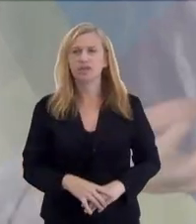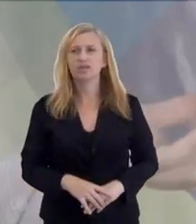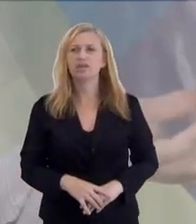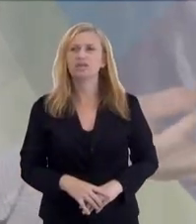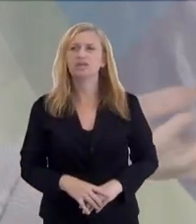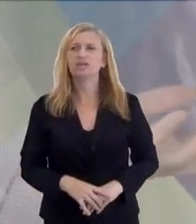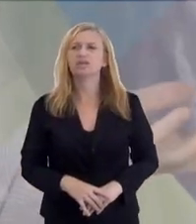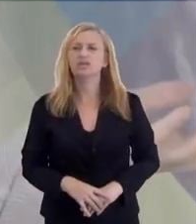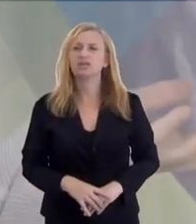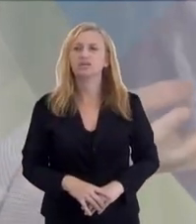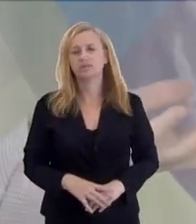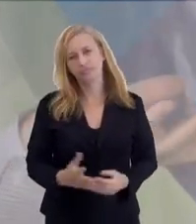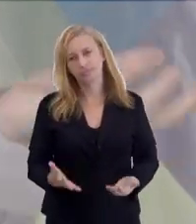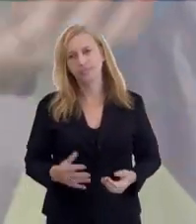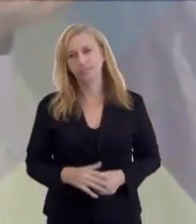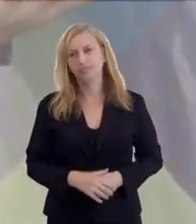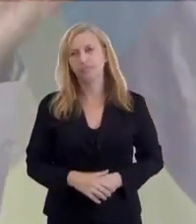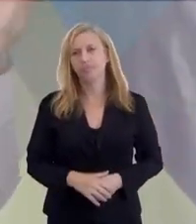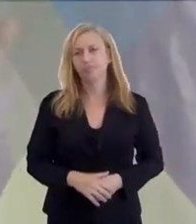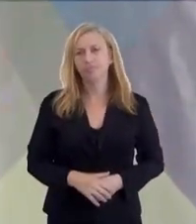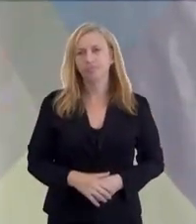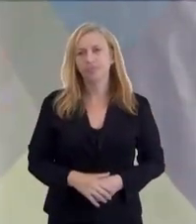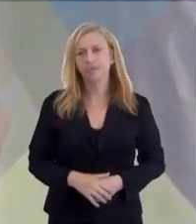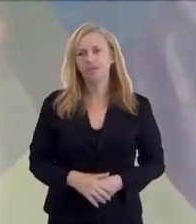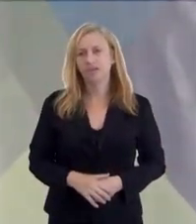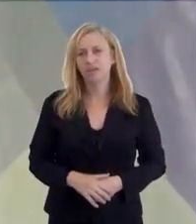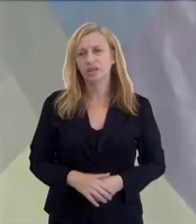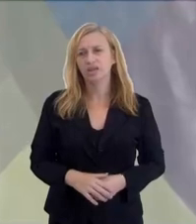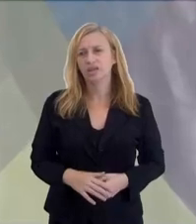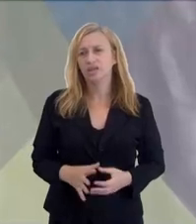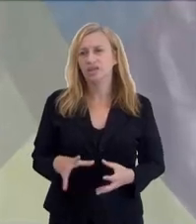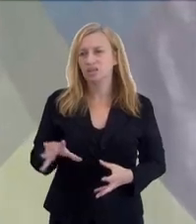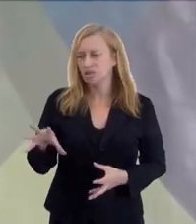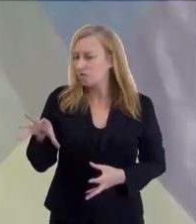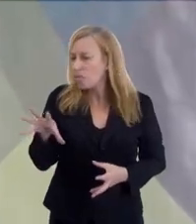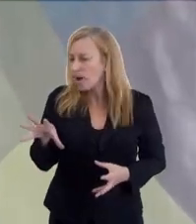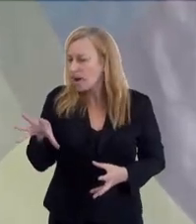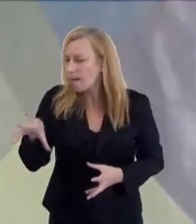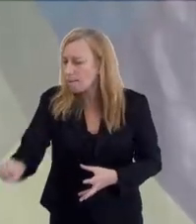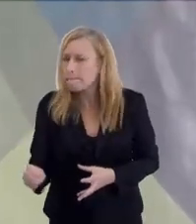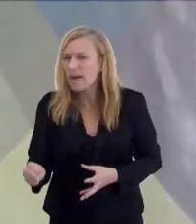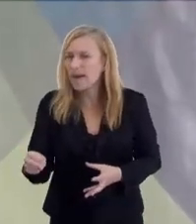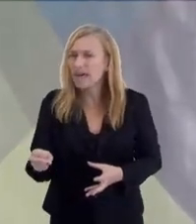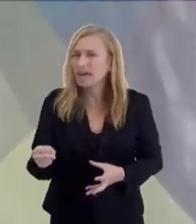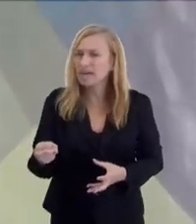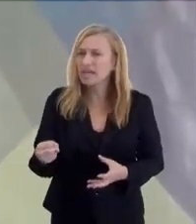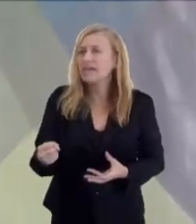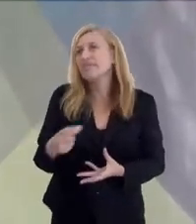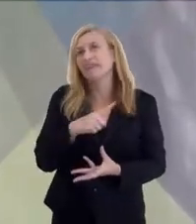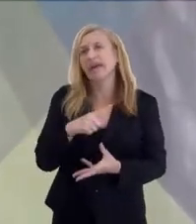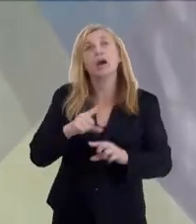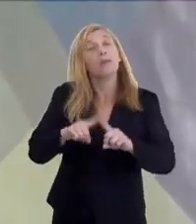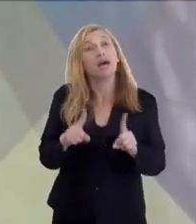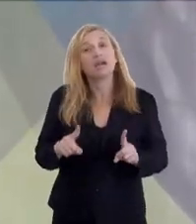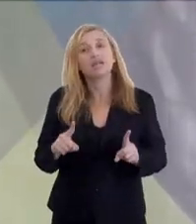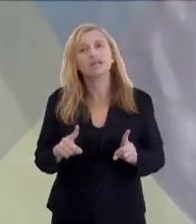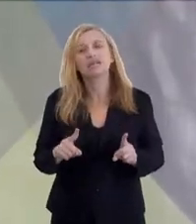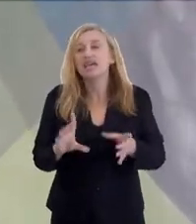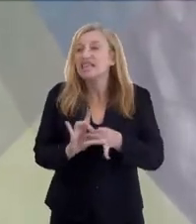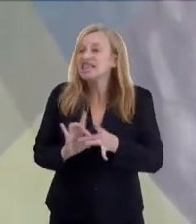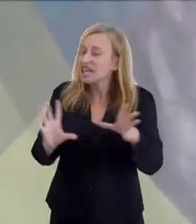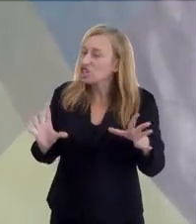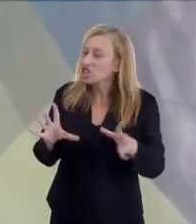chegar do outro lado e adquirir força? Não é nada que se pegue num balde e adquira. Então, deixar que o